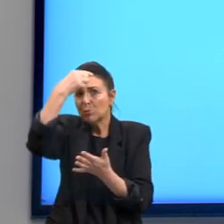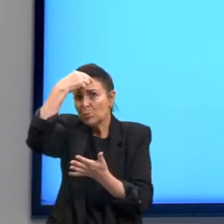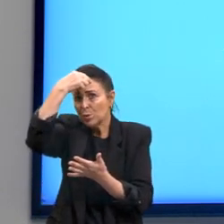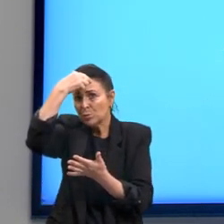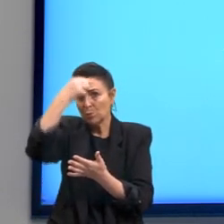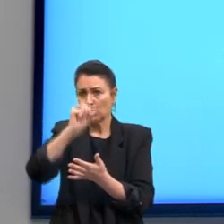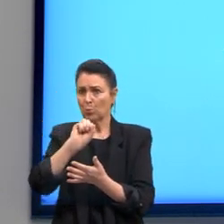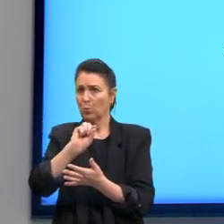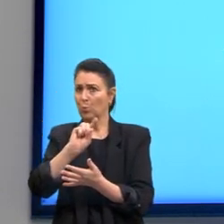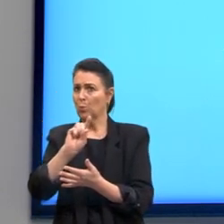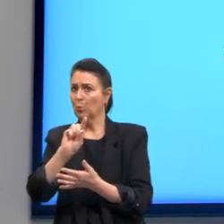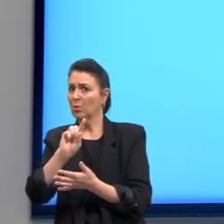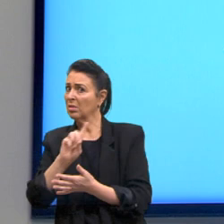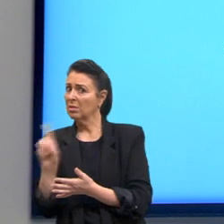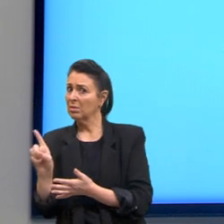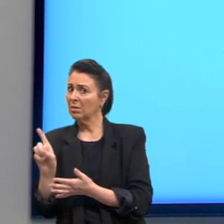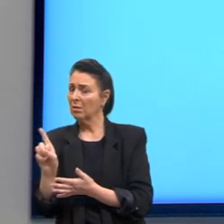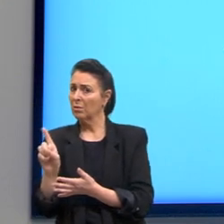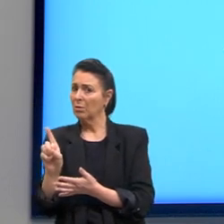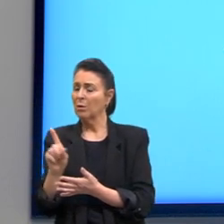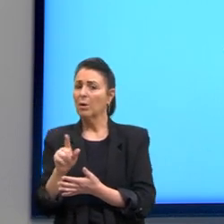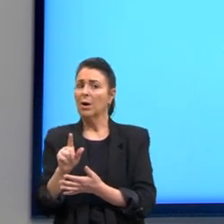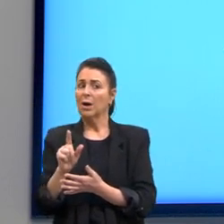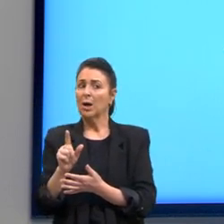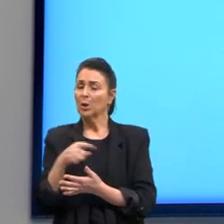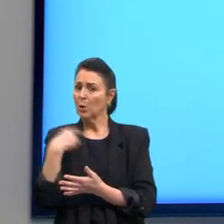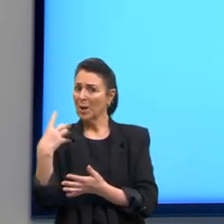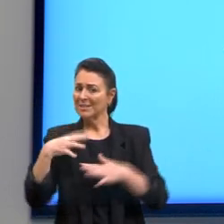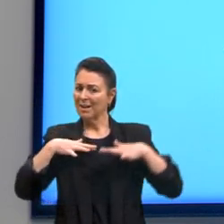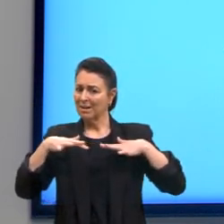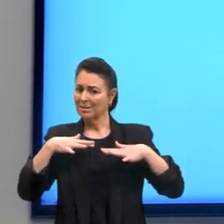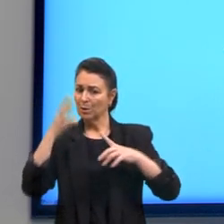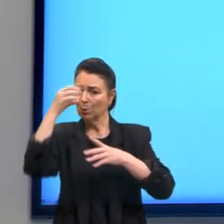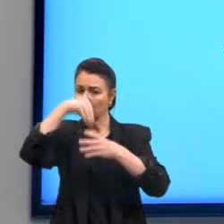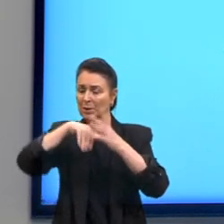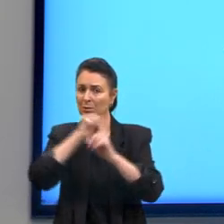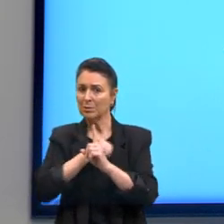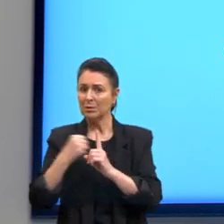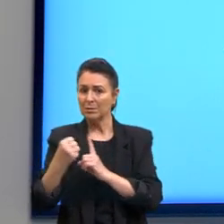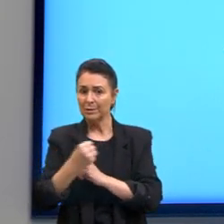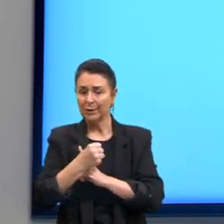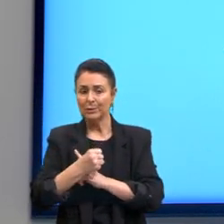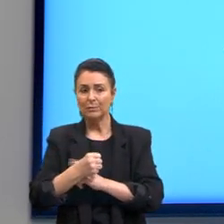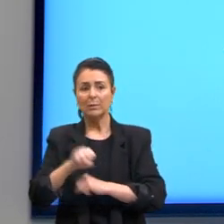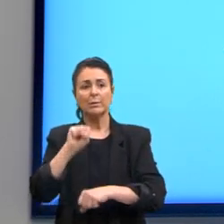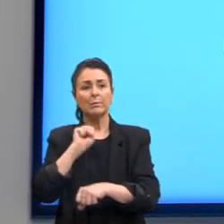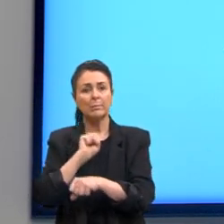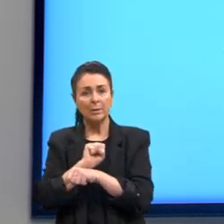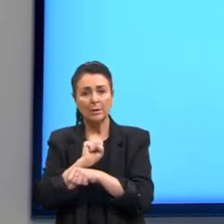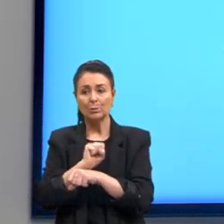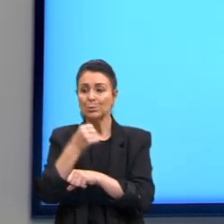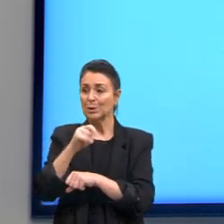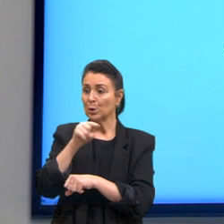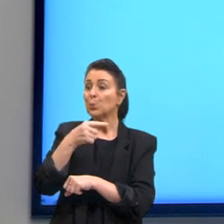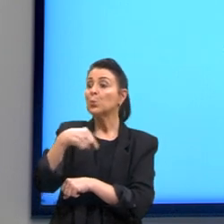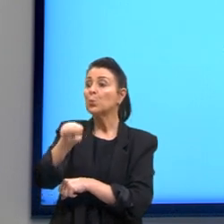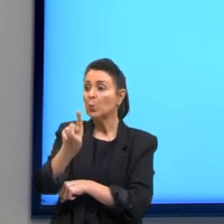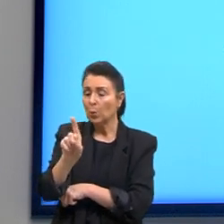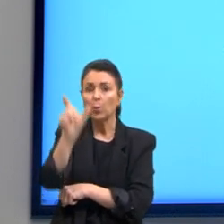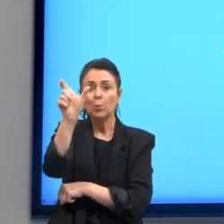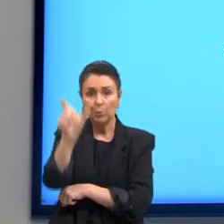nós agimos na sociedade esperando a aprovação dos outros. na nossa